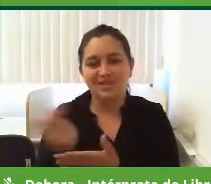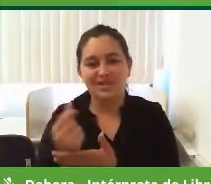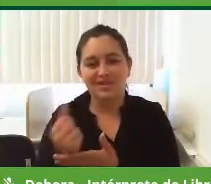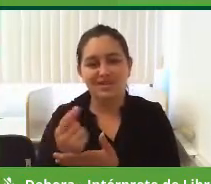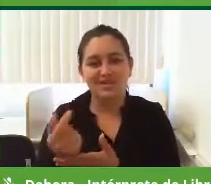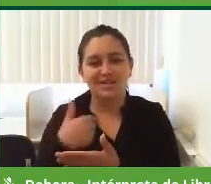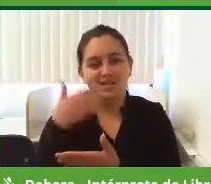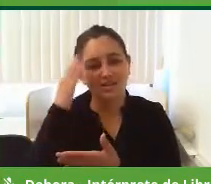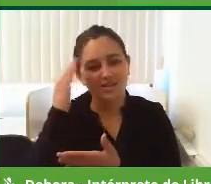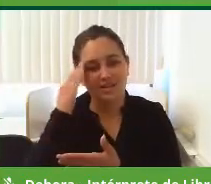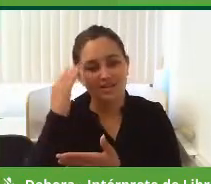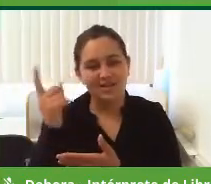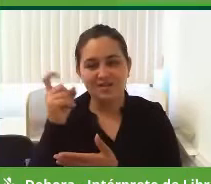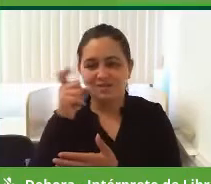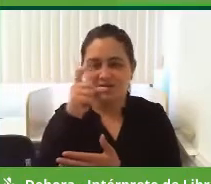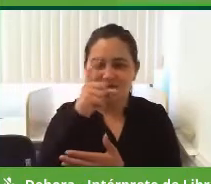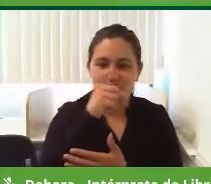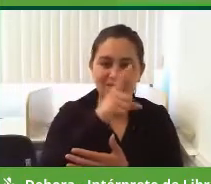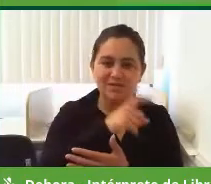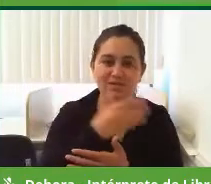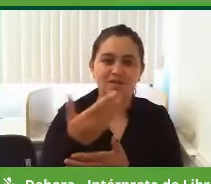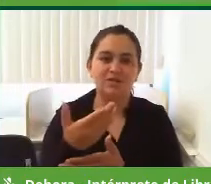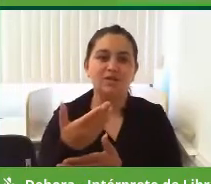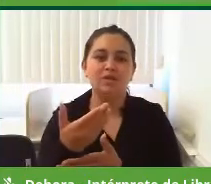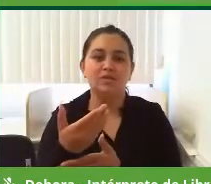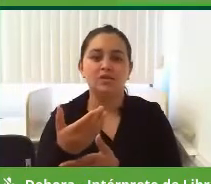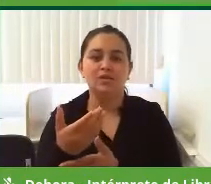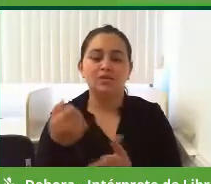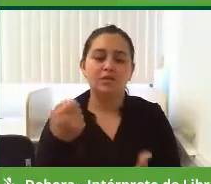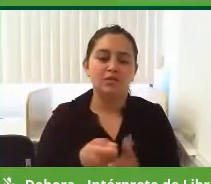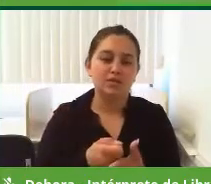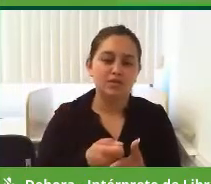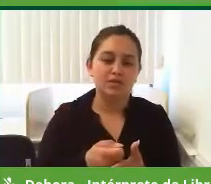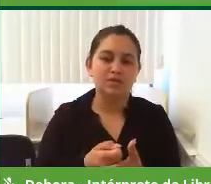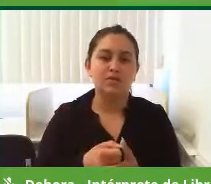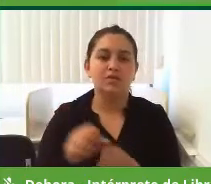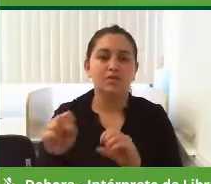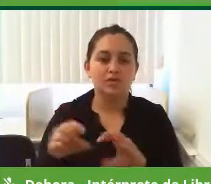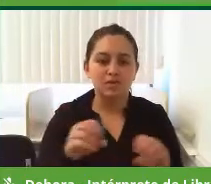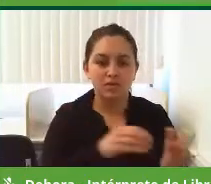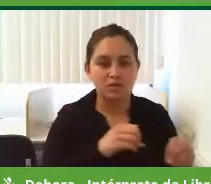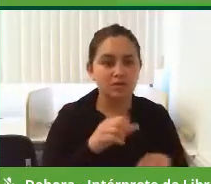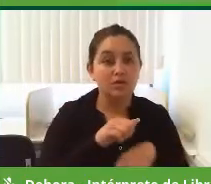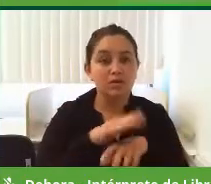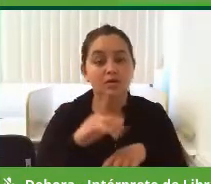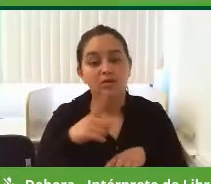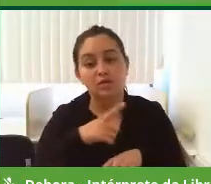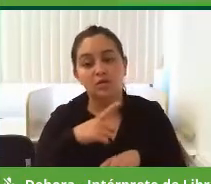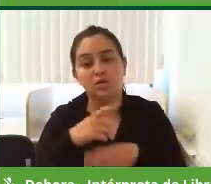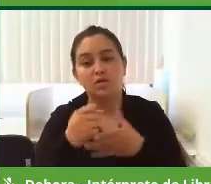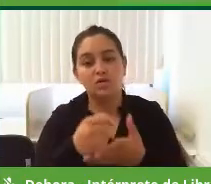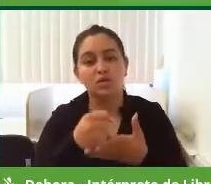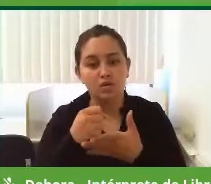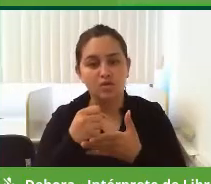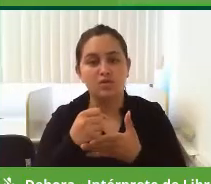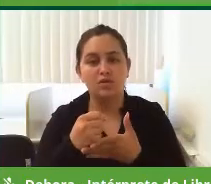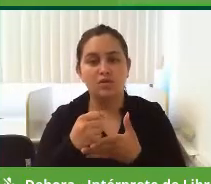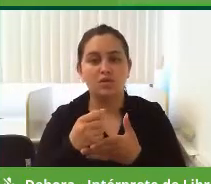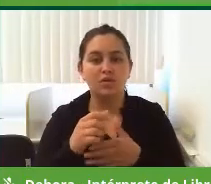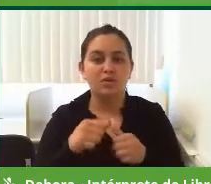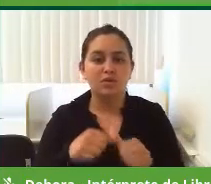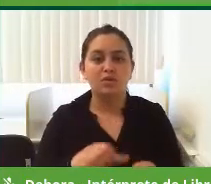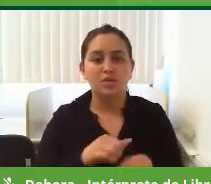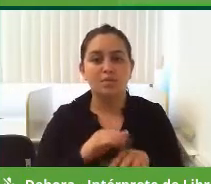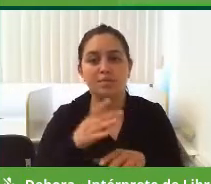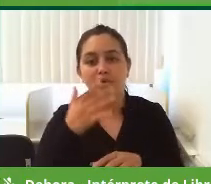assim, eu sei que a dificuldade que é você pagar o ensino, mas quando você tem uma bolsa de ensino, aí a coisa fica meio